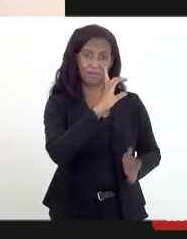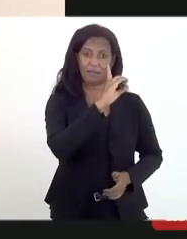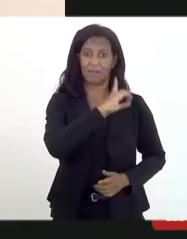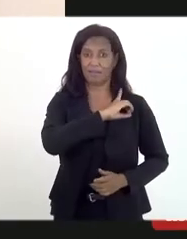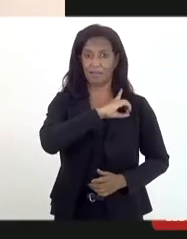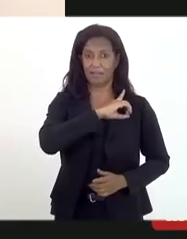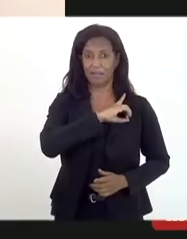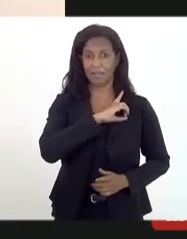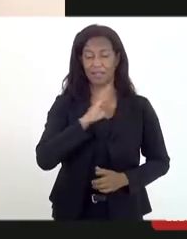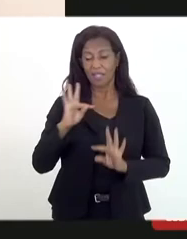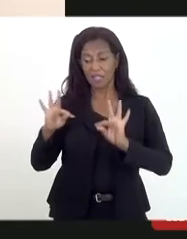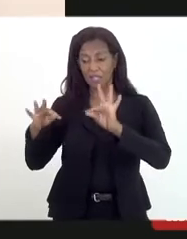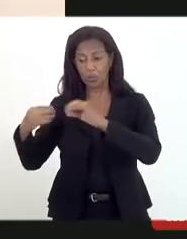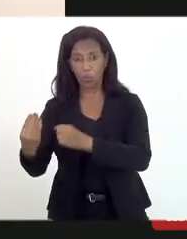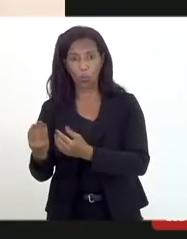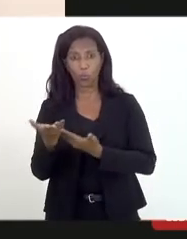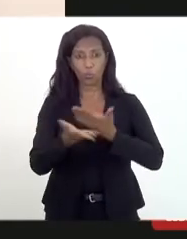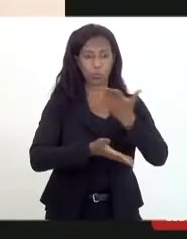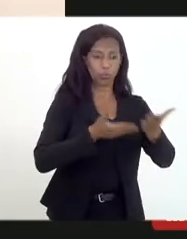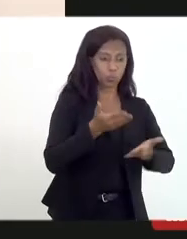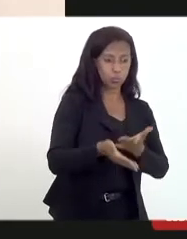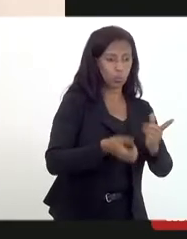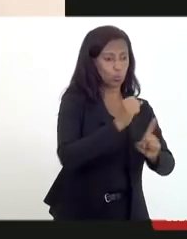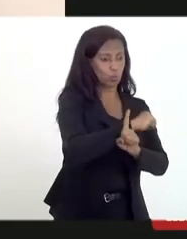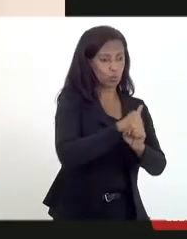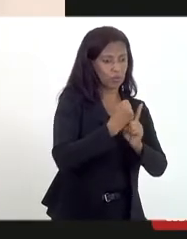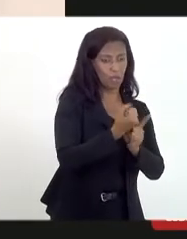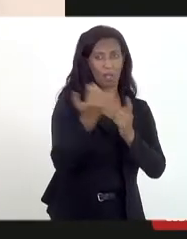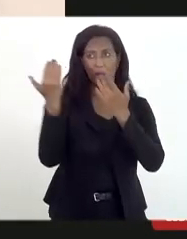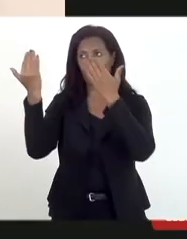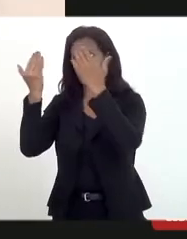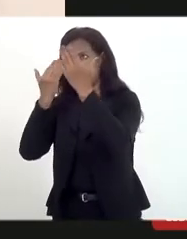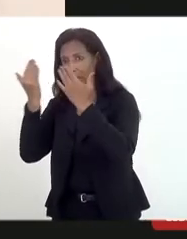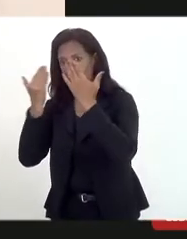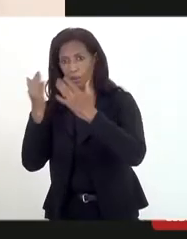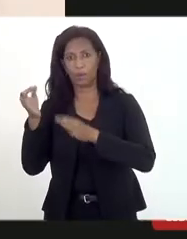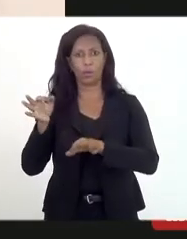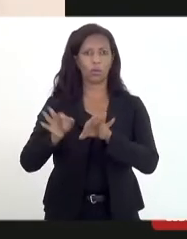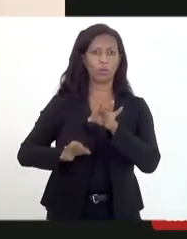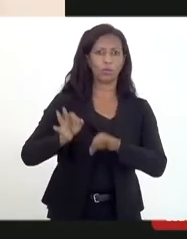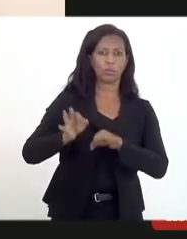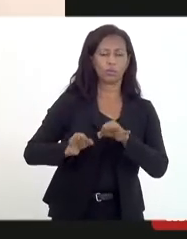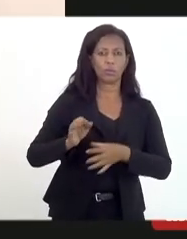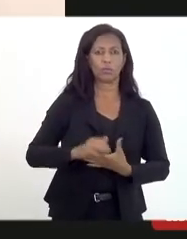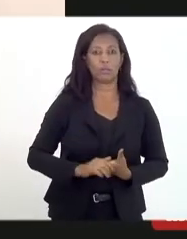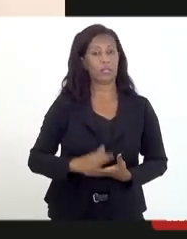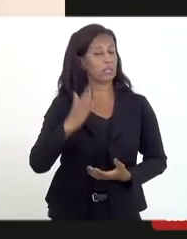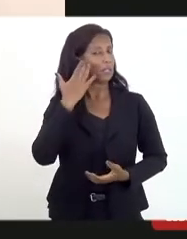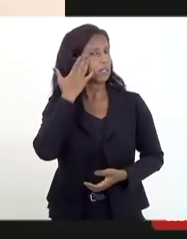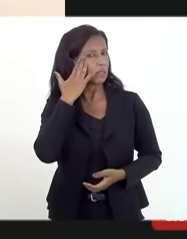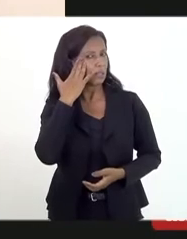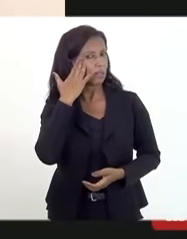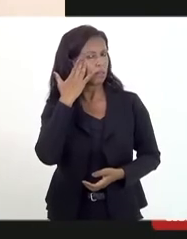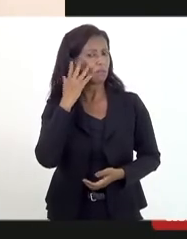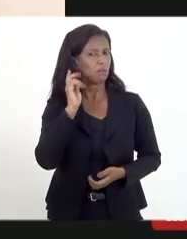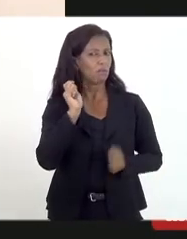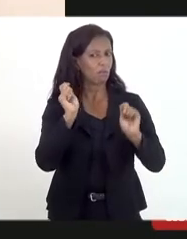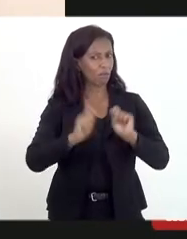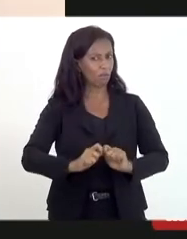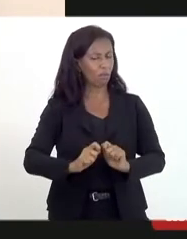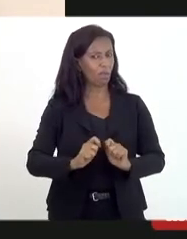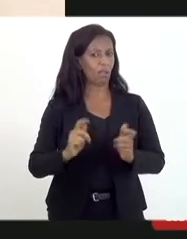que cuidam dessa mulher, quanto ao social, quanto ao psicológico, quanto ao jurídico. Entendo que é pertinente,